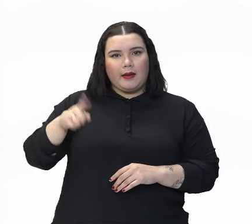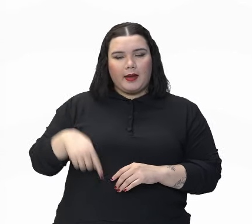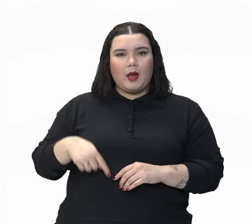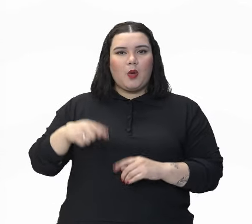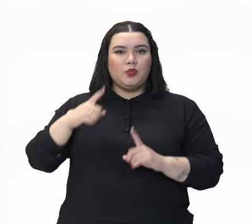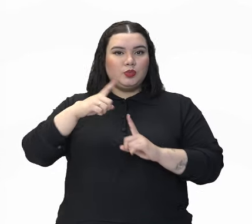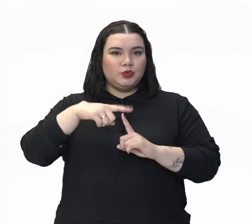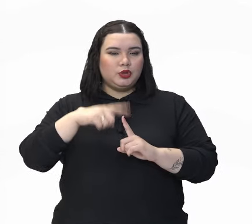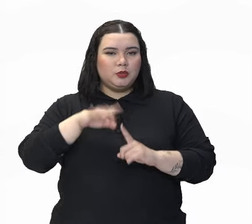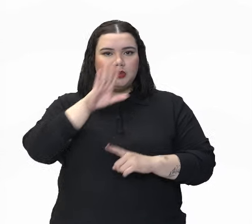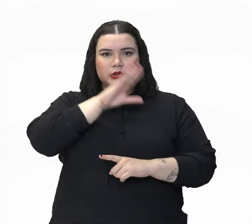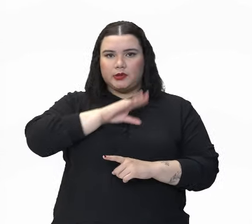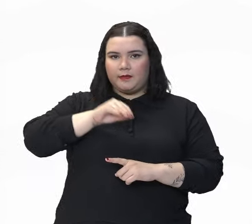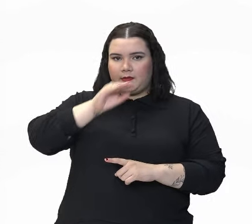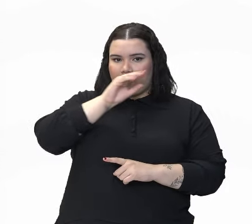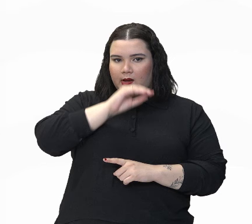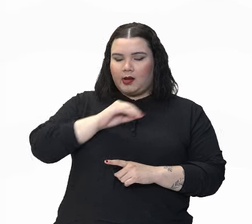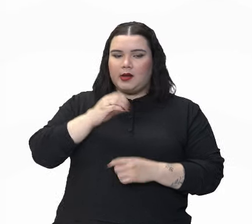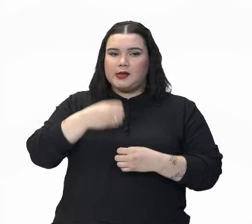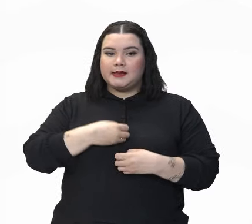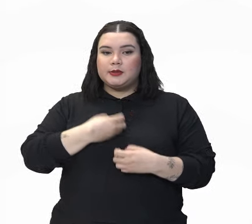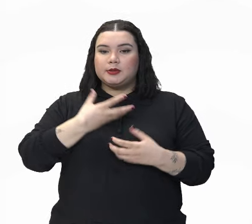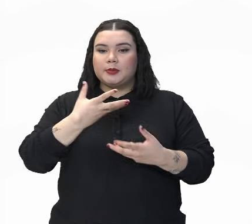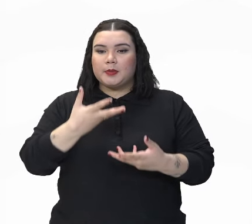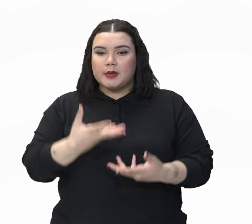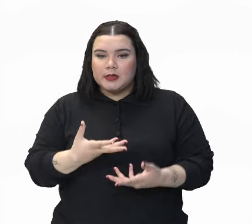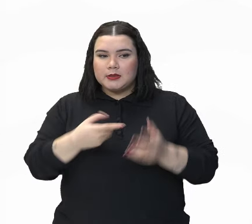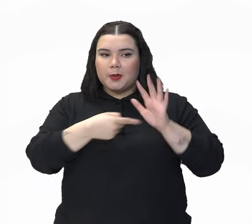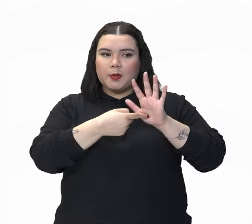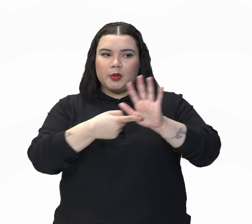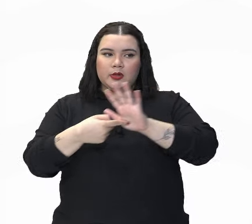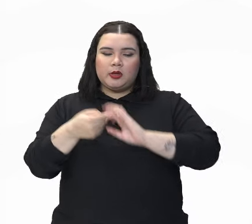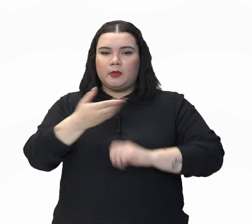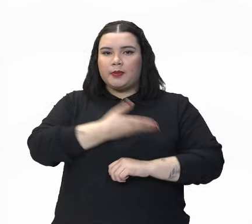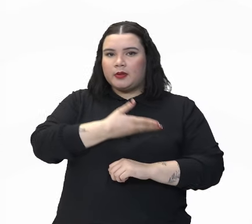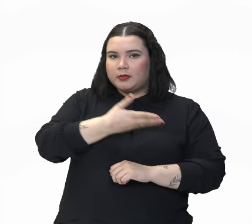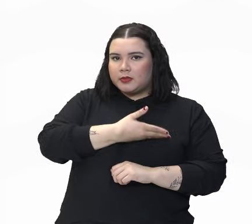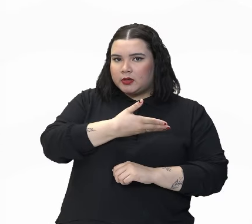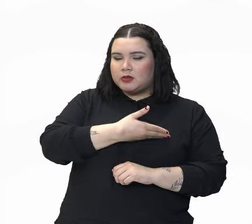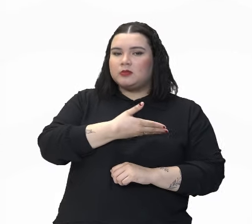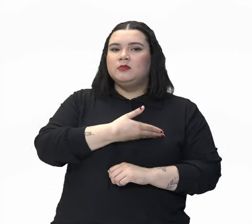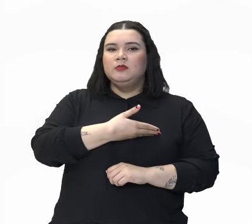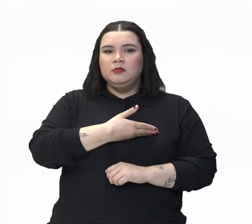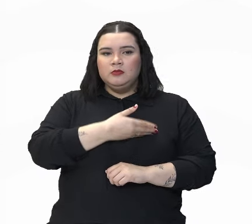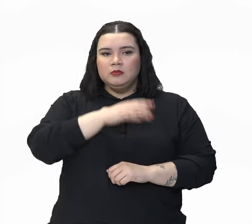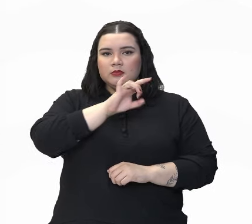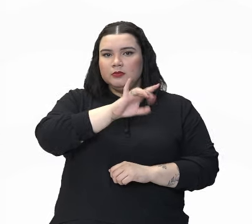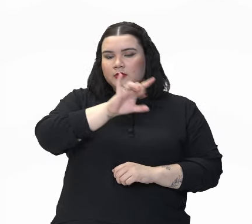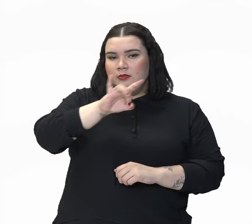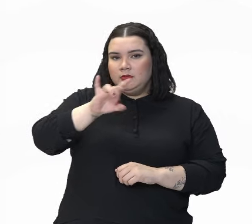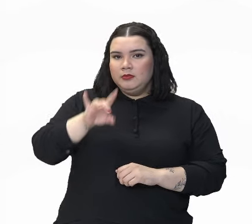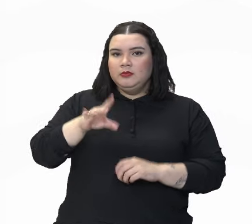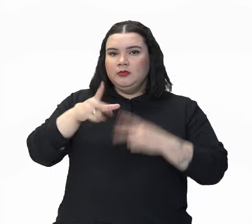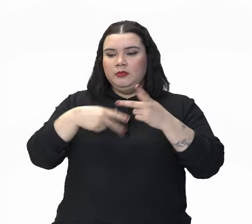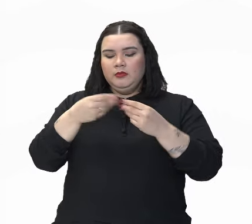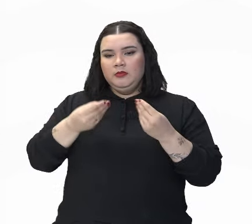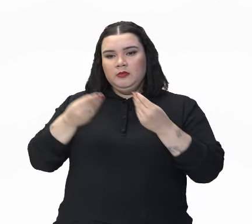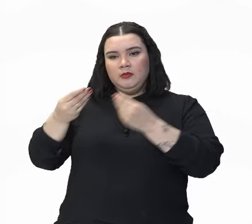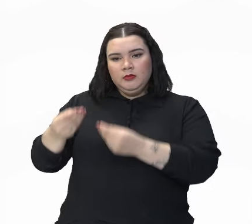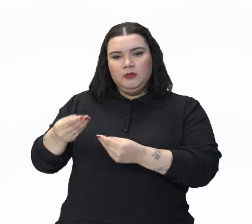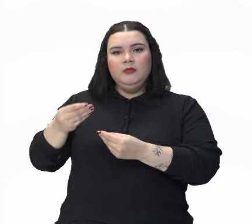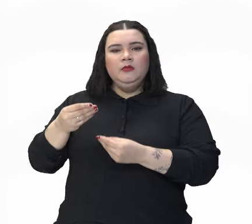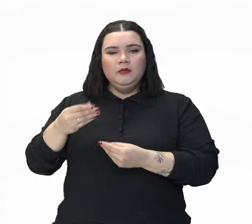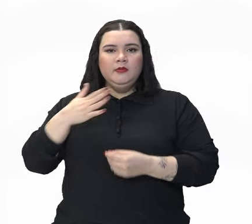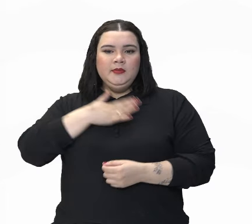intenção de expressar para os colegas, para os amigos, para quem apresenteou, que a